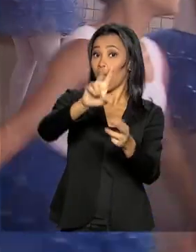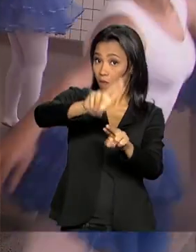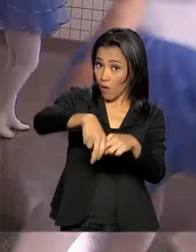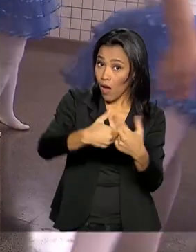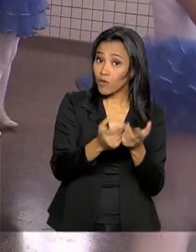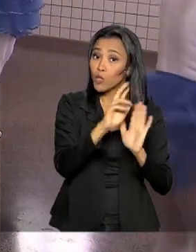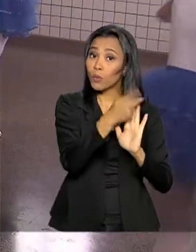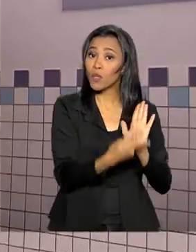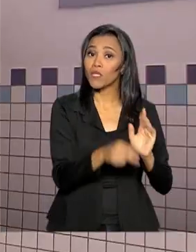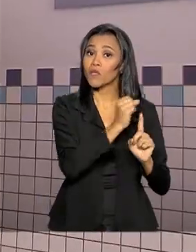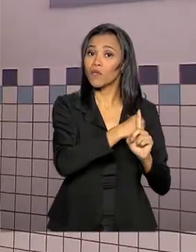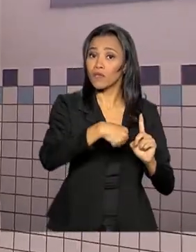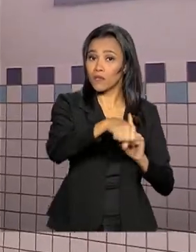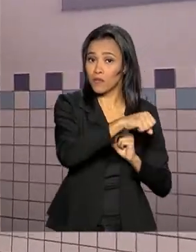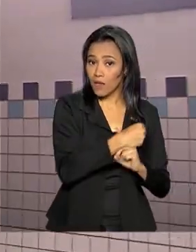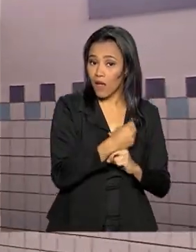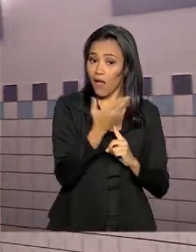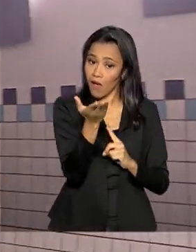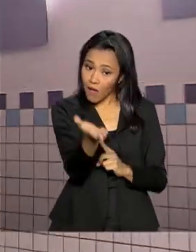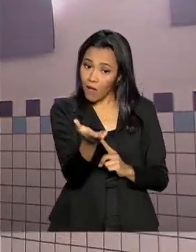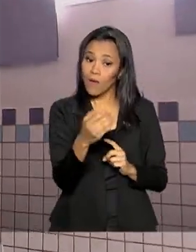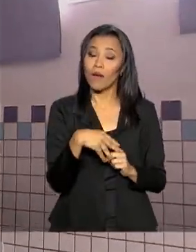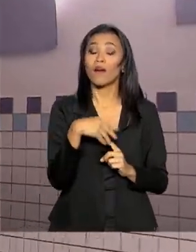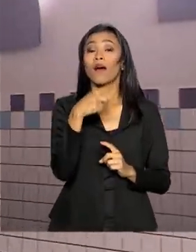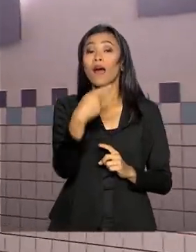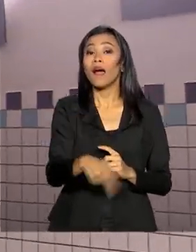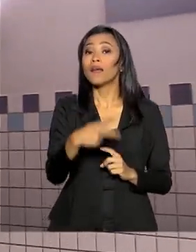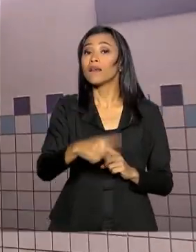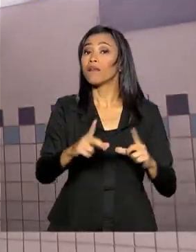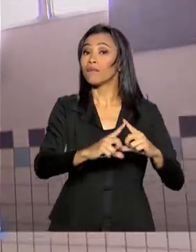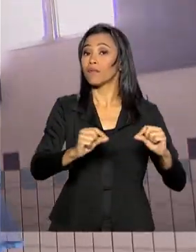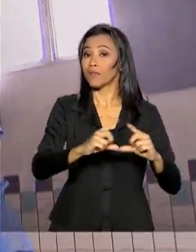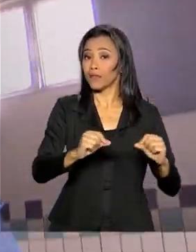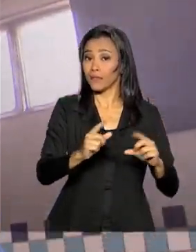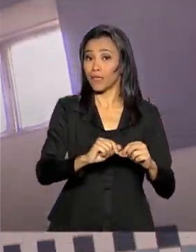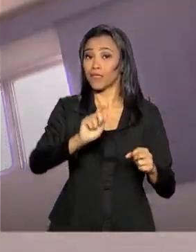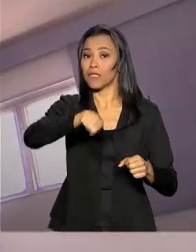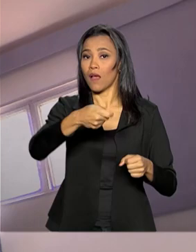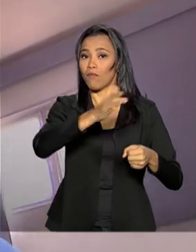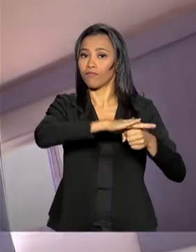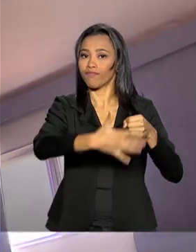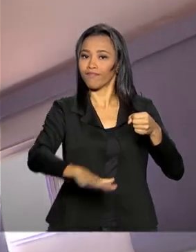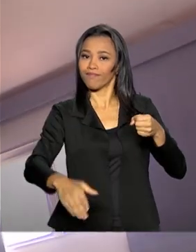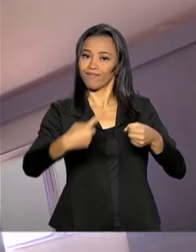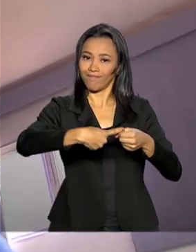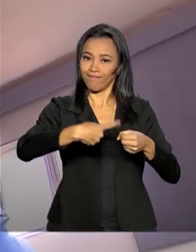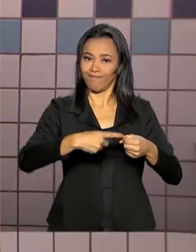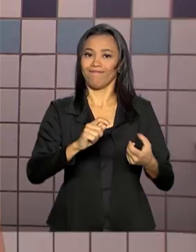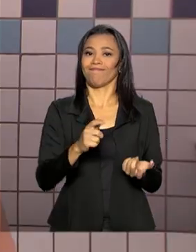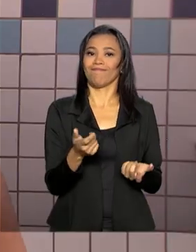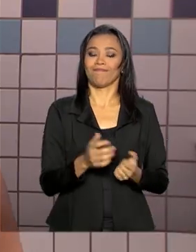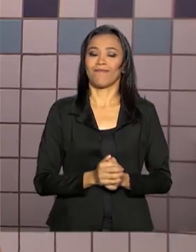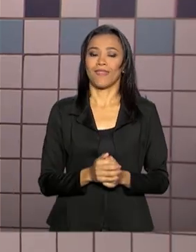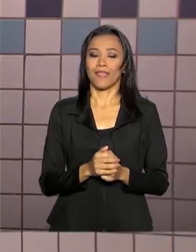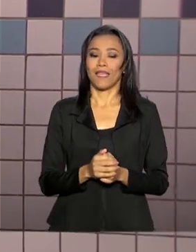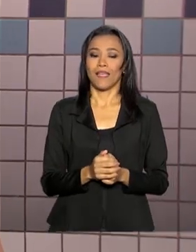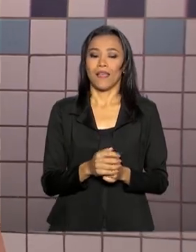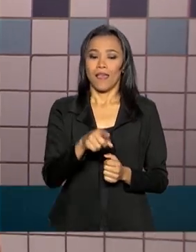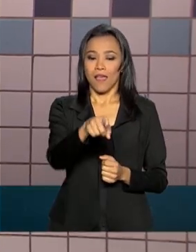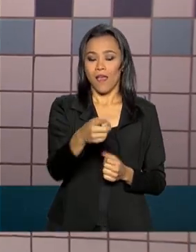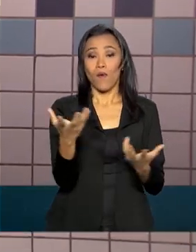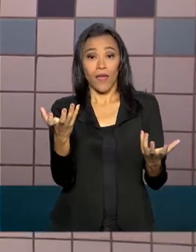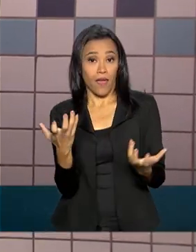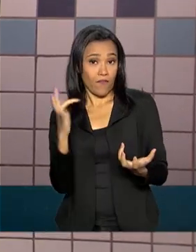social chamado Casa Azul, em Samambaia, cidade a 30 quilômetros de Brasília. Eu quero ser